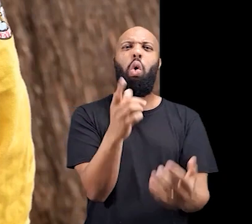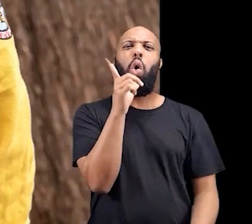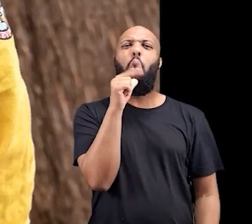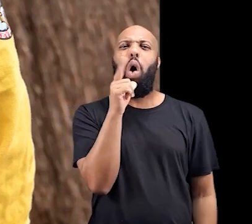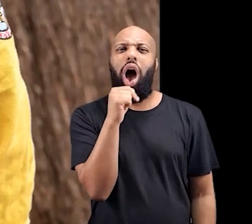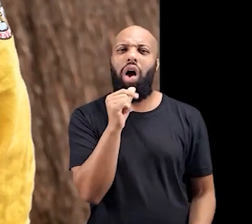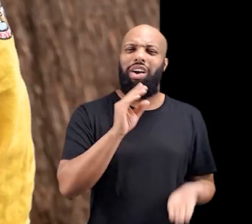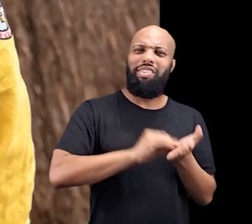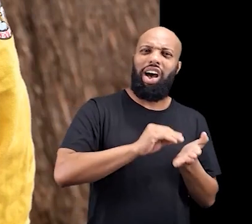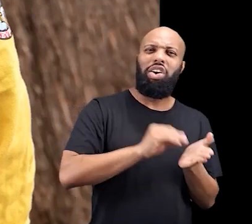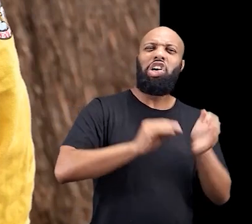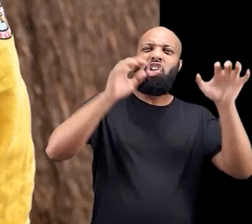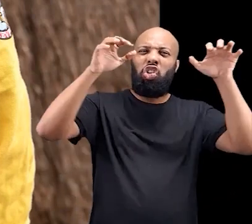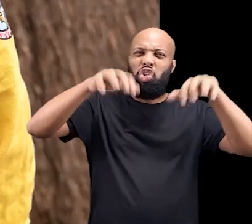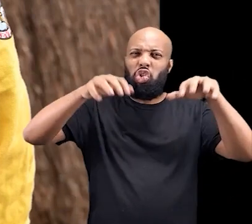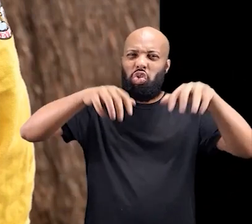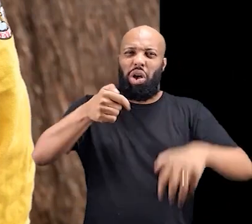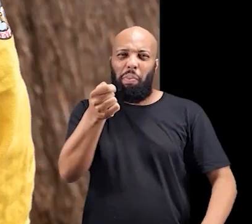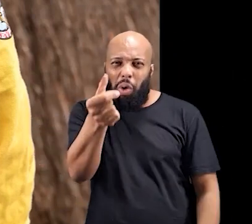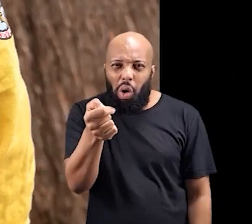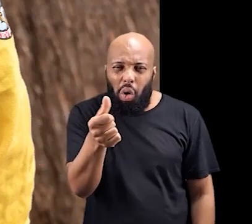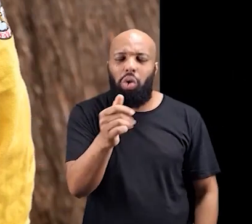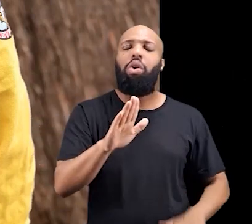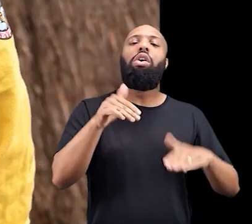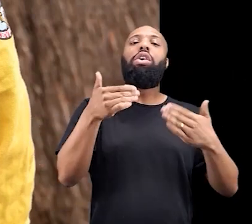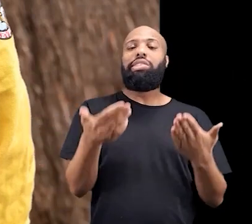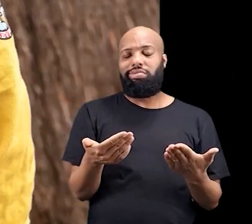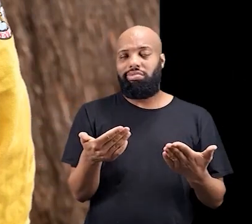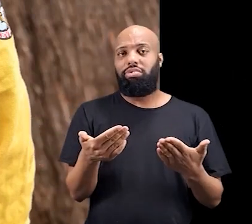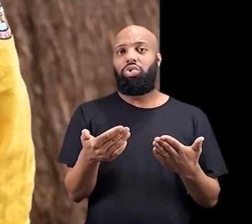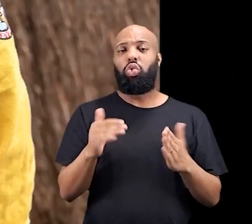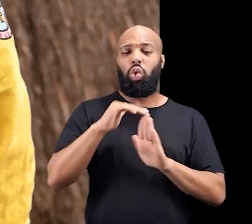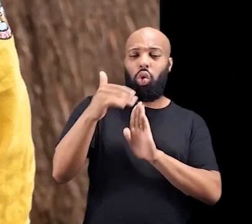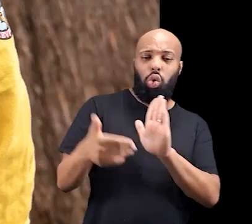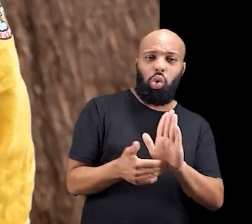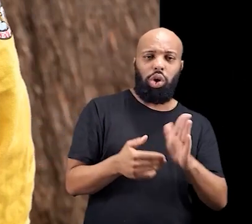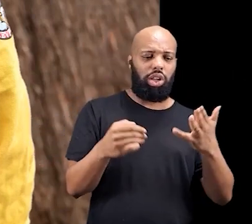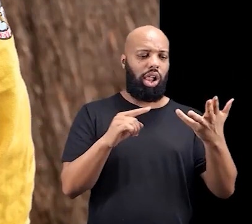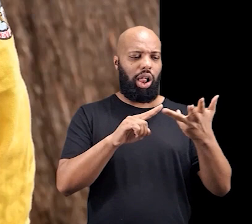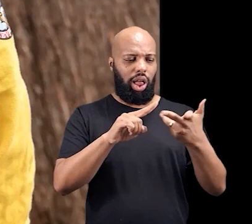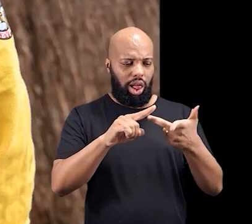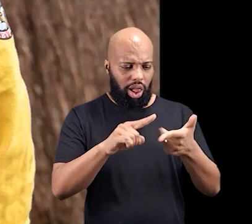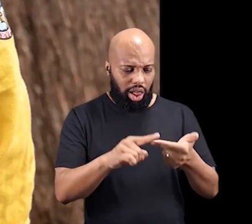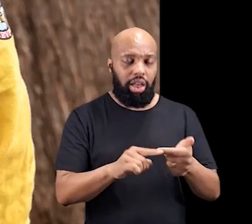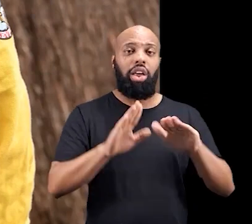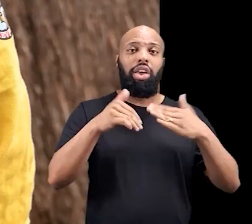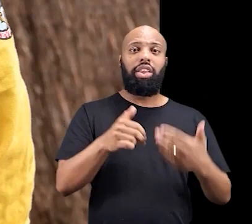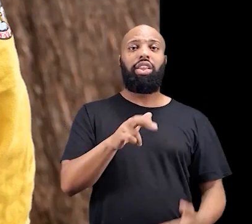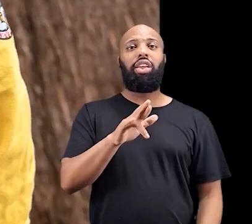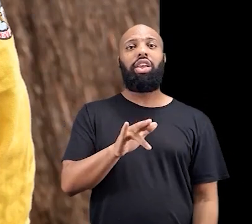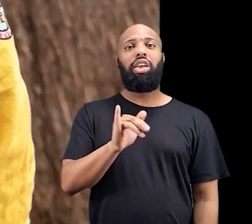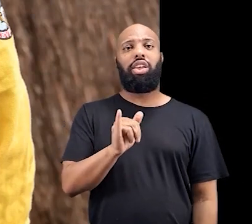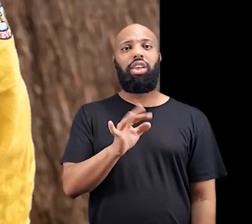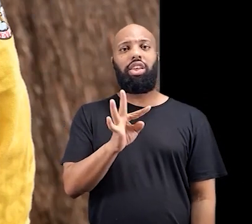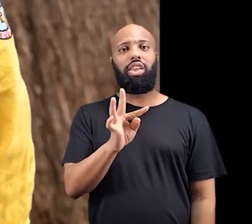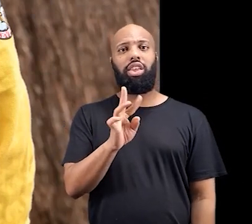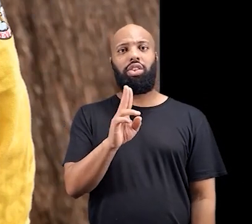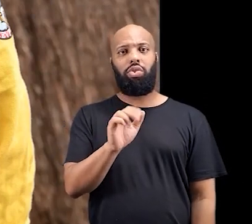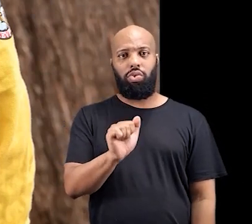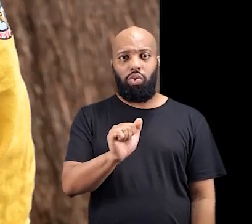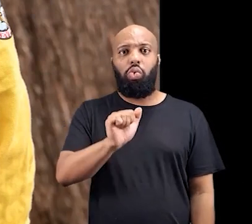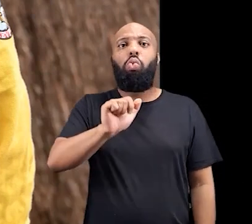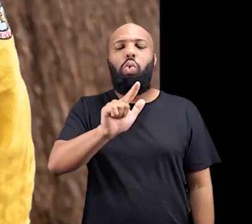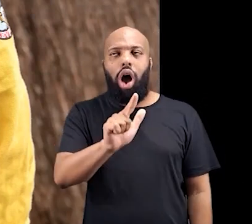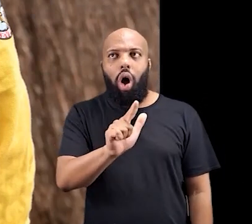de fogo, falta de água, falta de chuva, tudo isso foi fazendo com que o